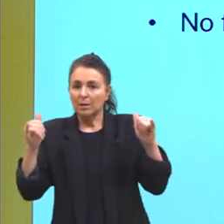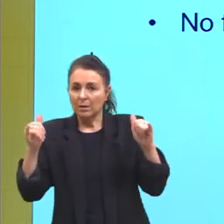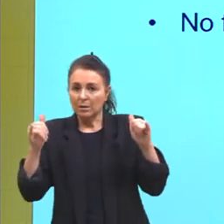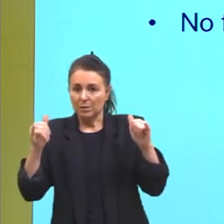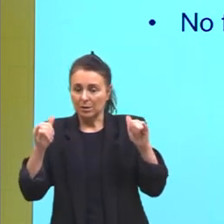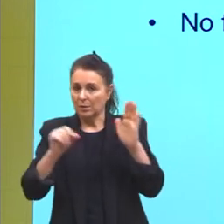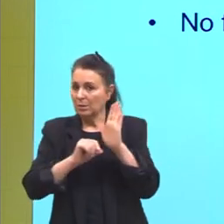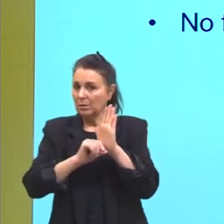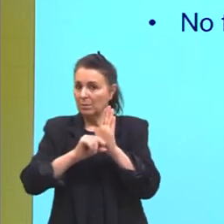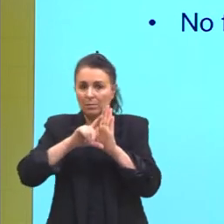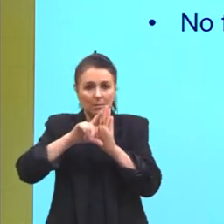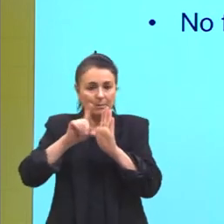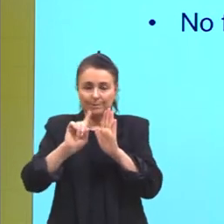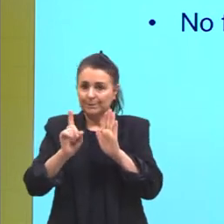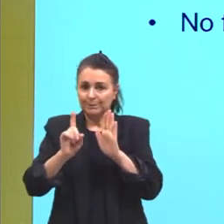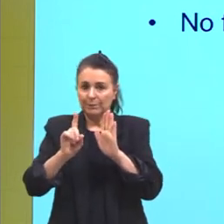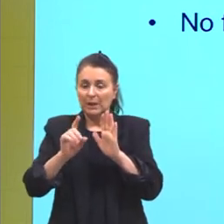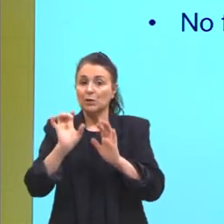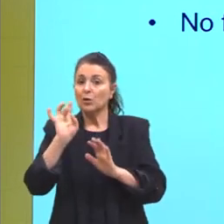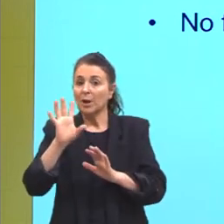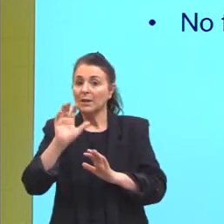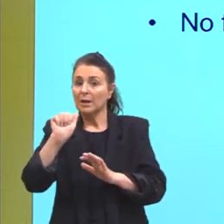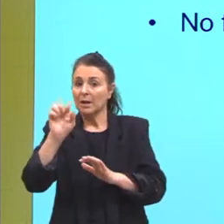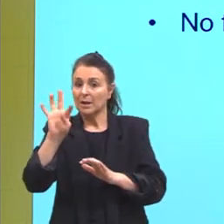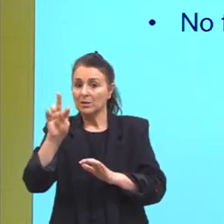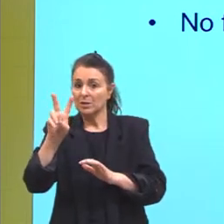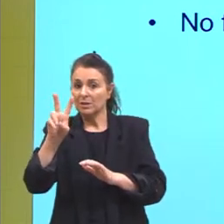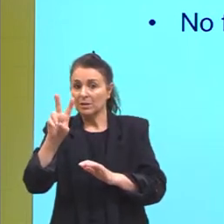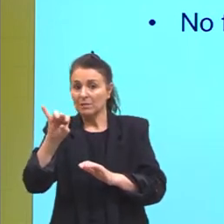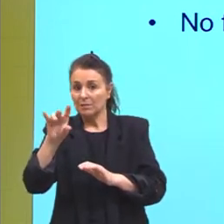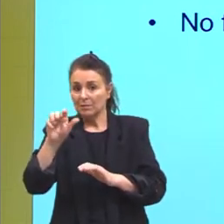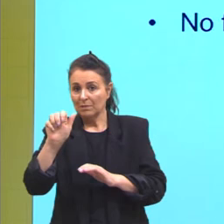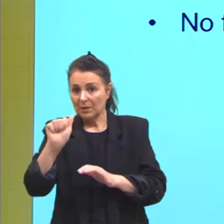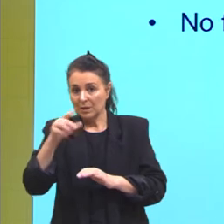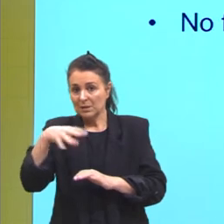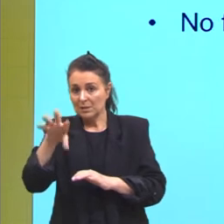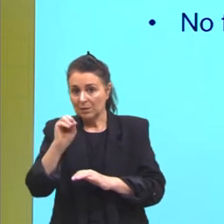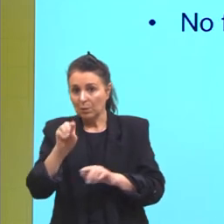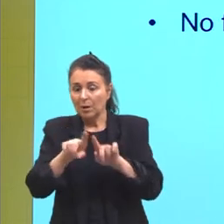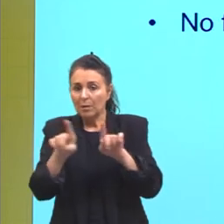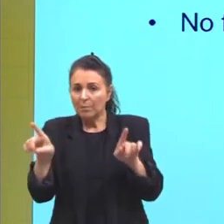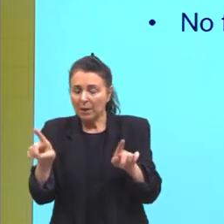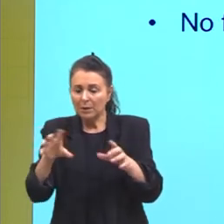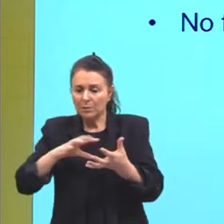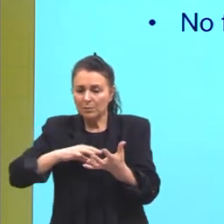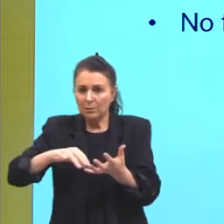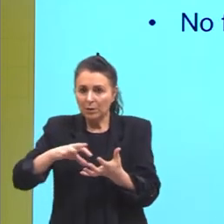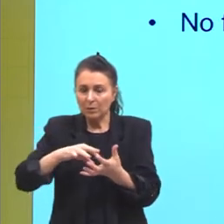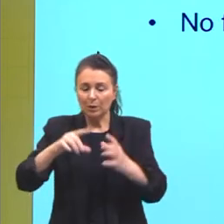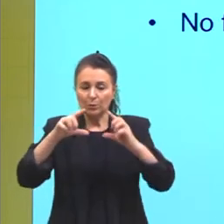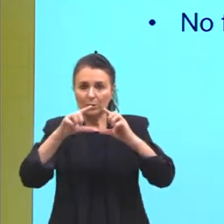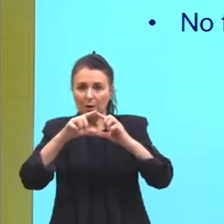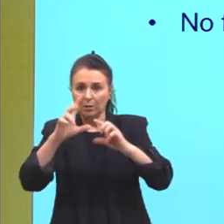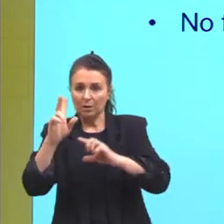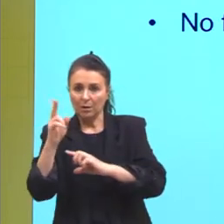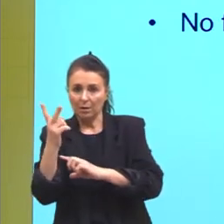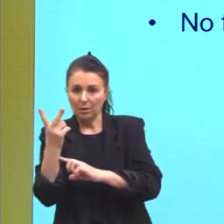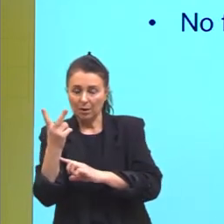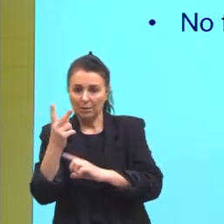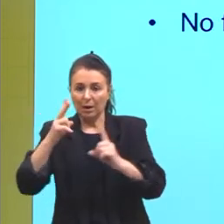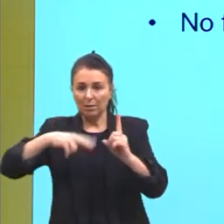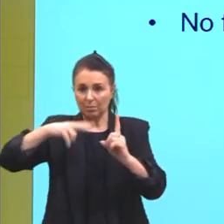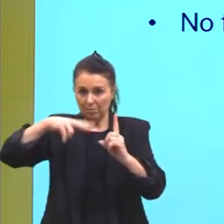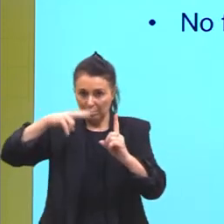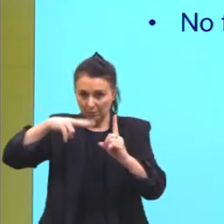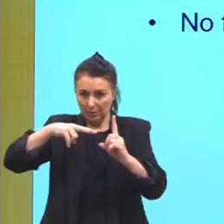alterar a energia de ativação. Como a energia de ativação não entra no cálculo de ΔH, que é a variação de entalpia, eles